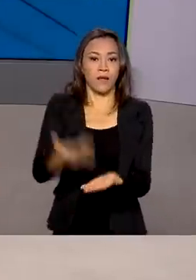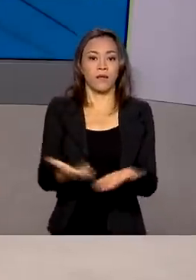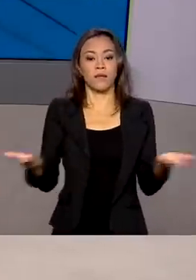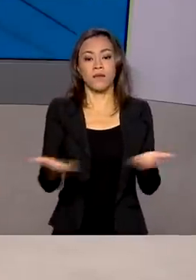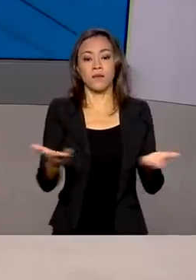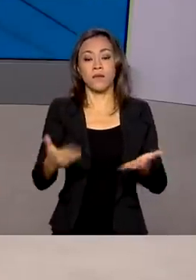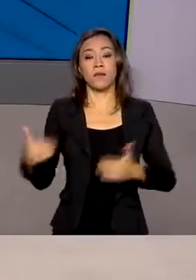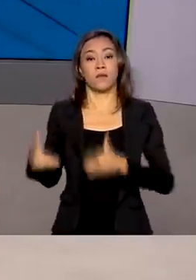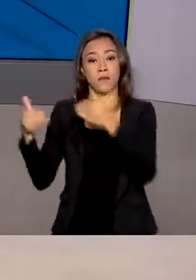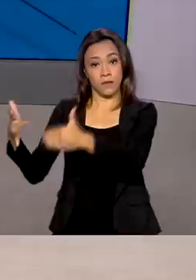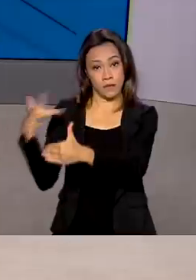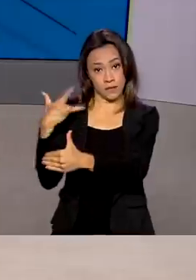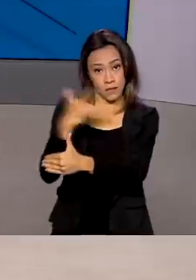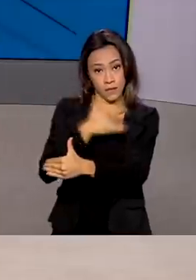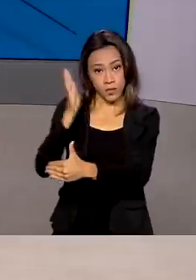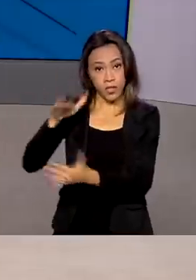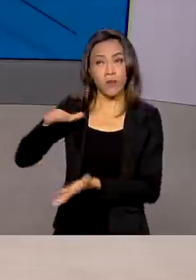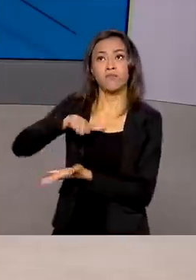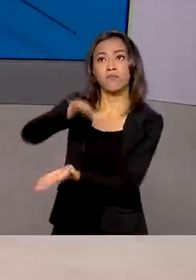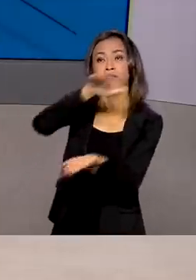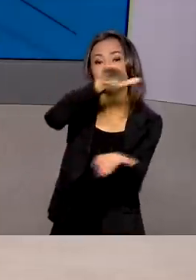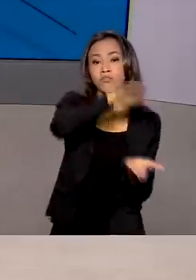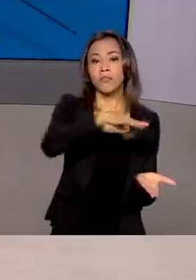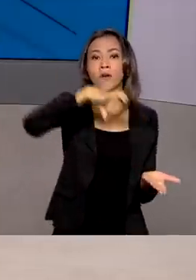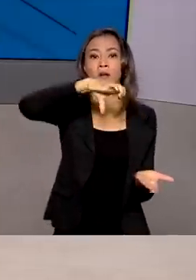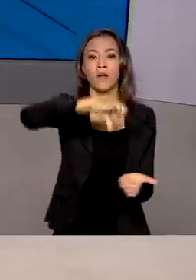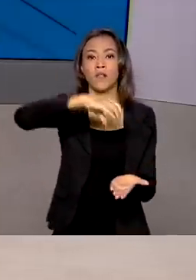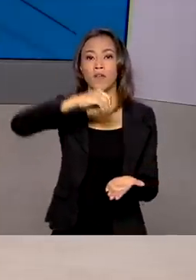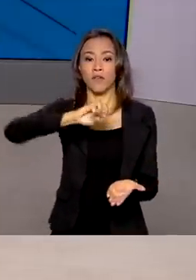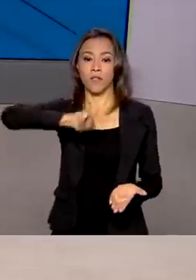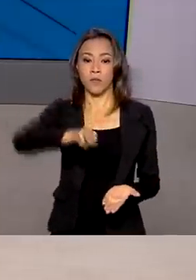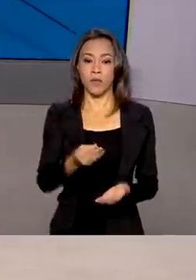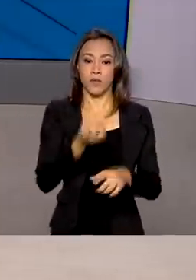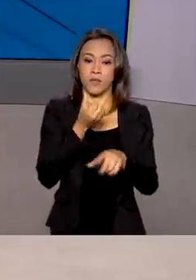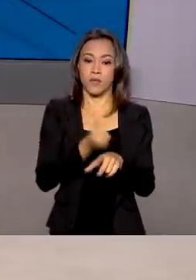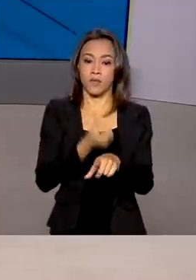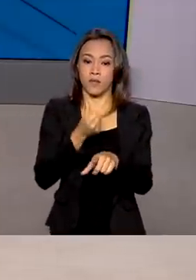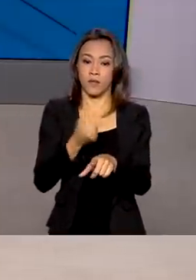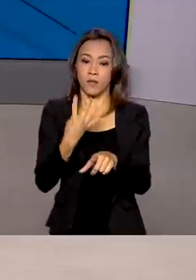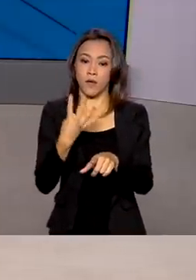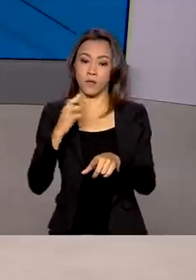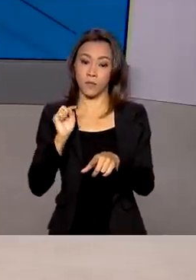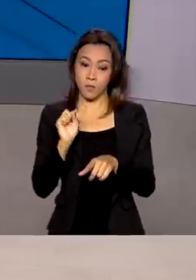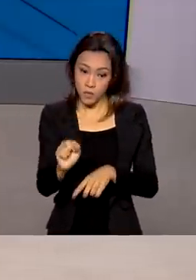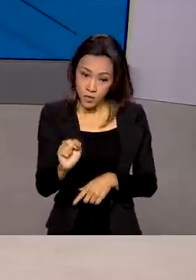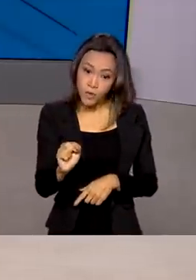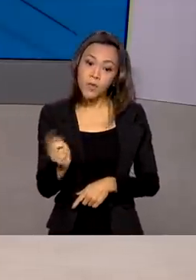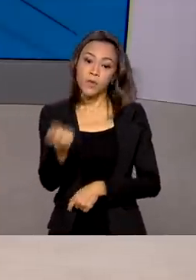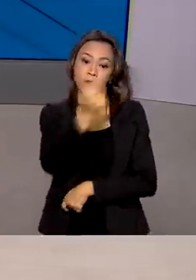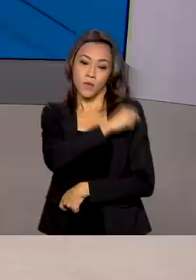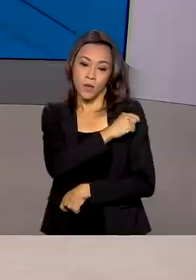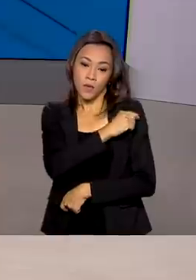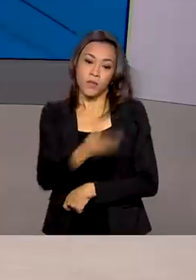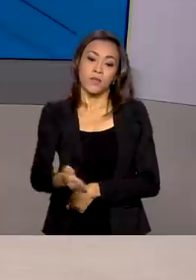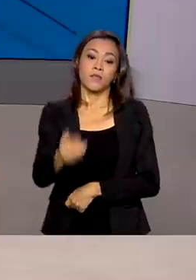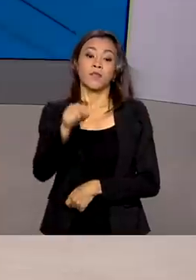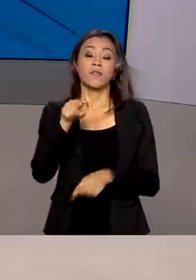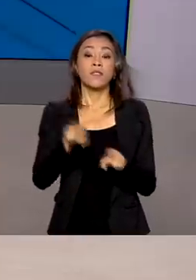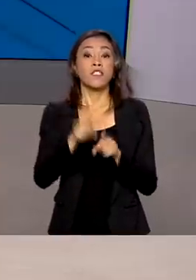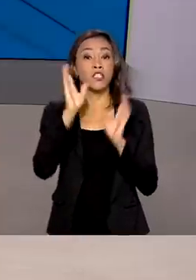Ministério da Saúde já distribuiu mais de 90 milhões e 664 mil doses. As doses